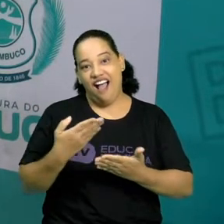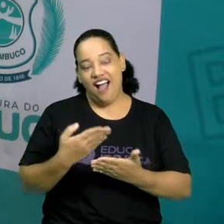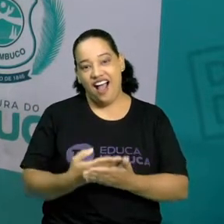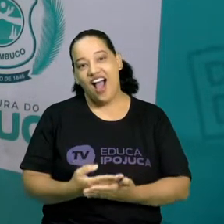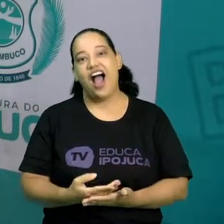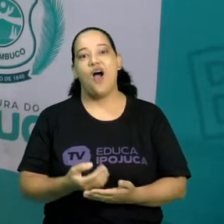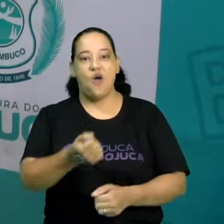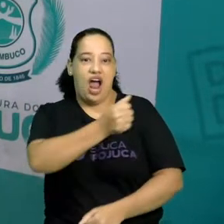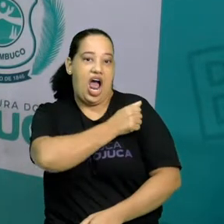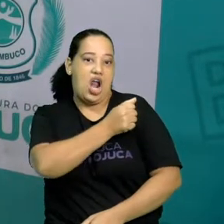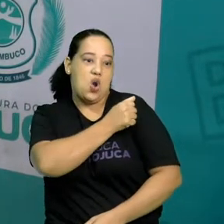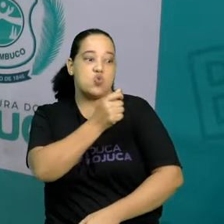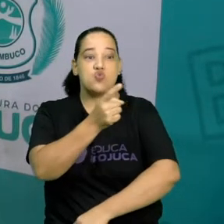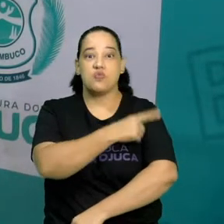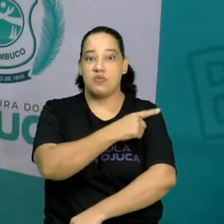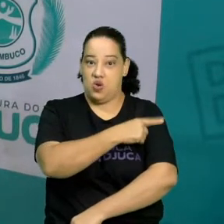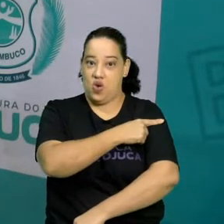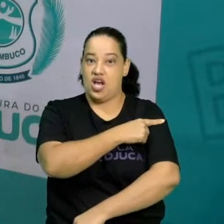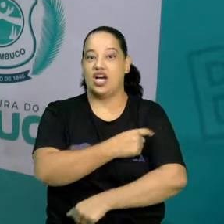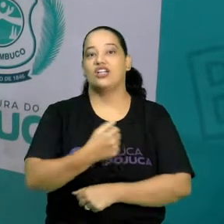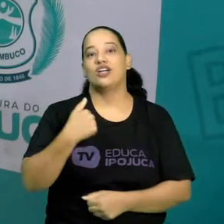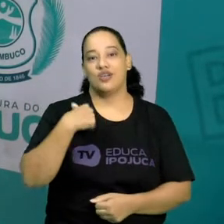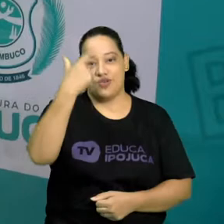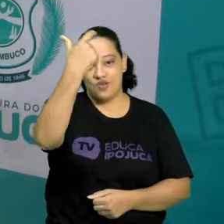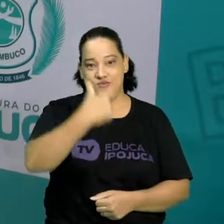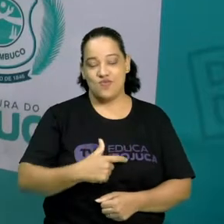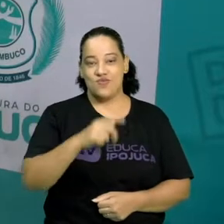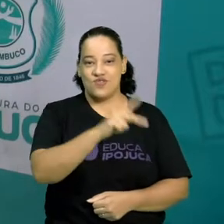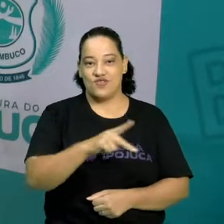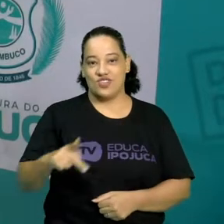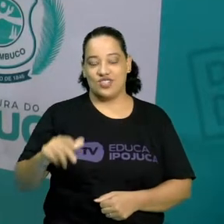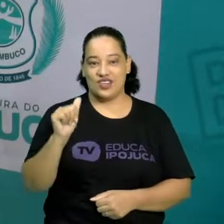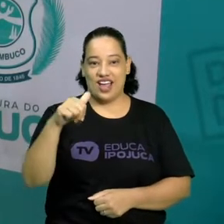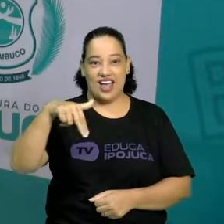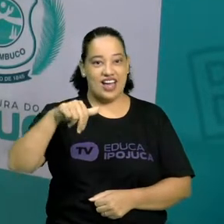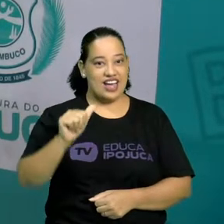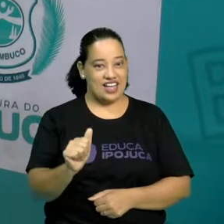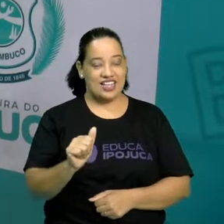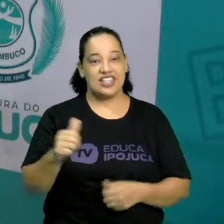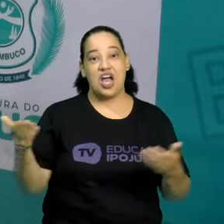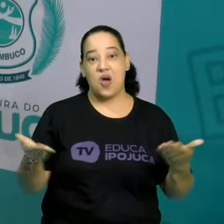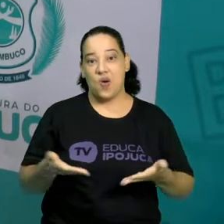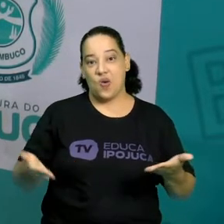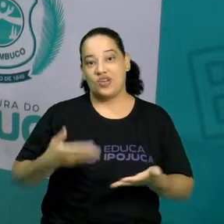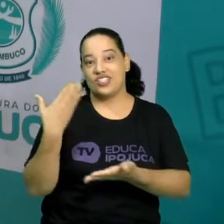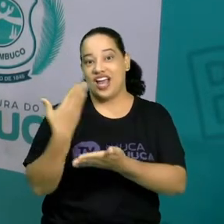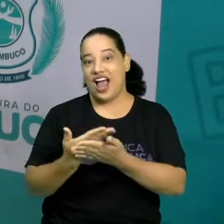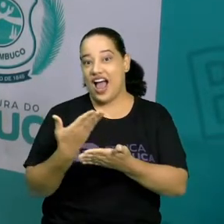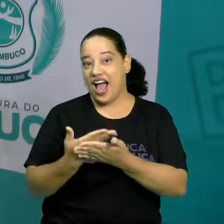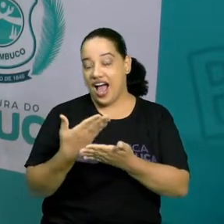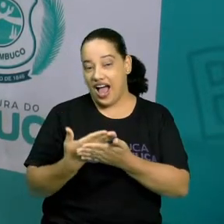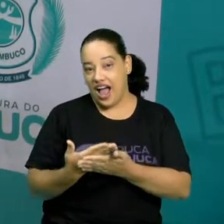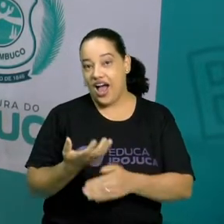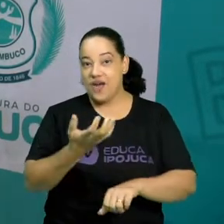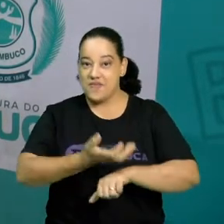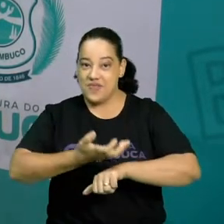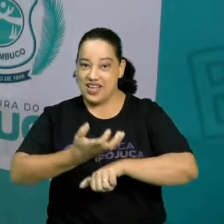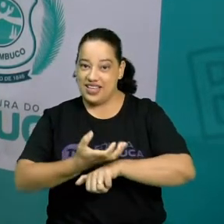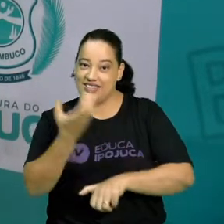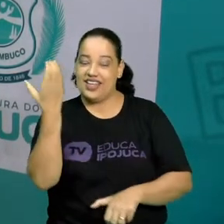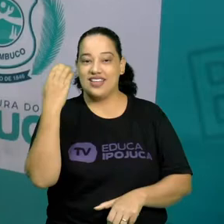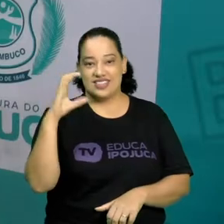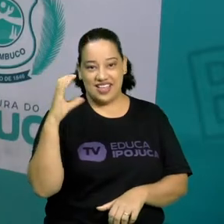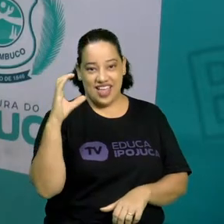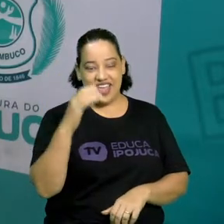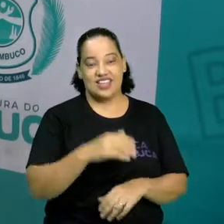alunos do primeiro ano. Eu sou a professora Ana e hoje teremos aula de ciências